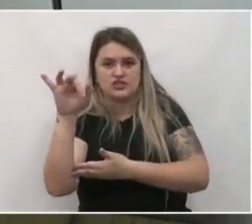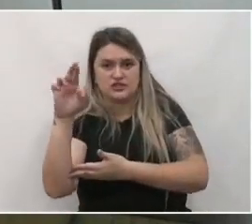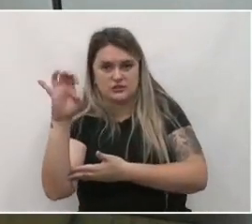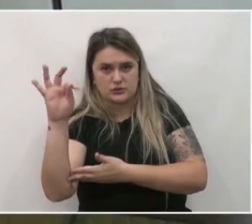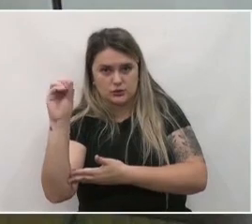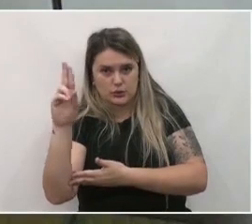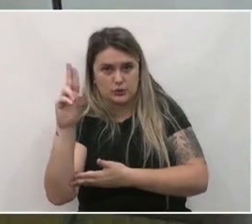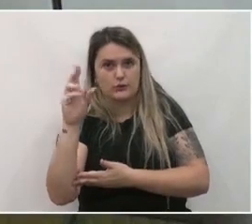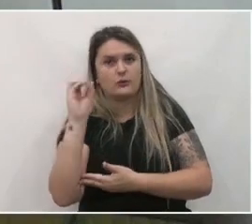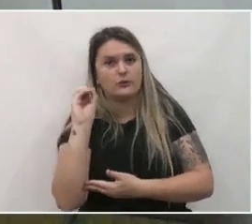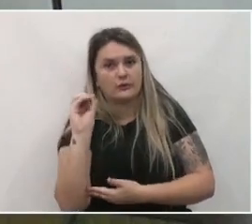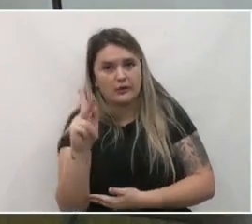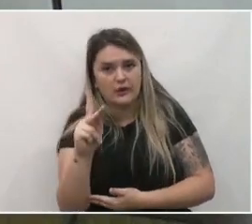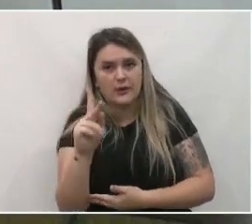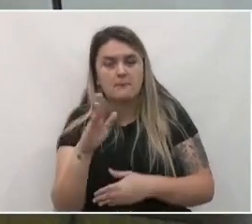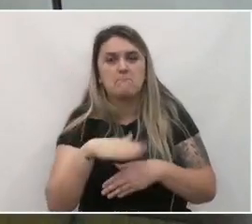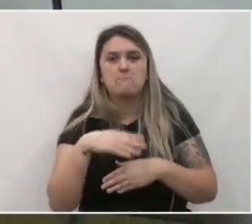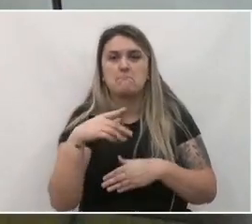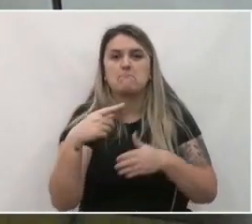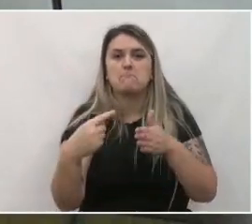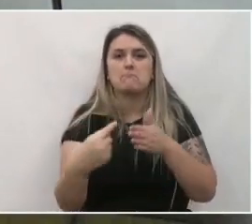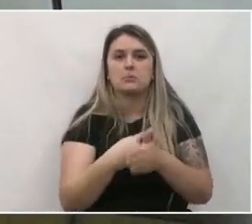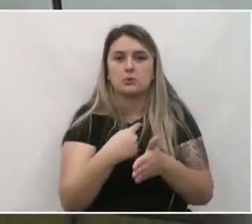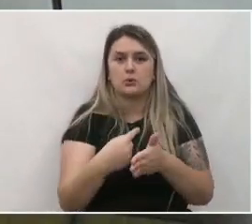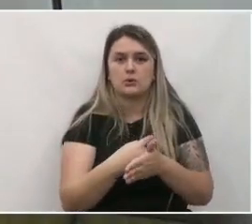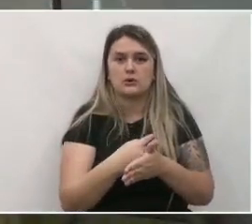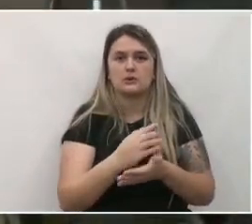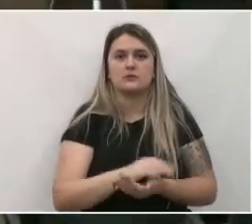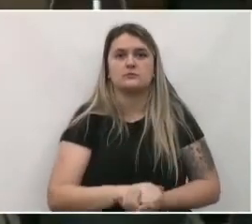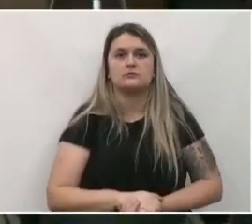ok mais alguém tem alguma pergunta